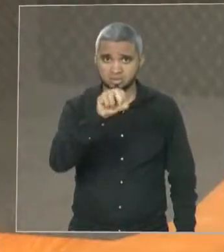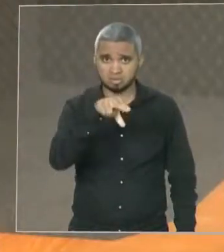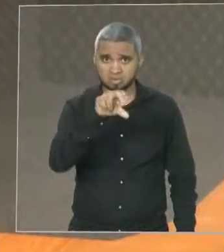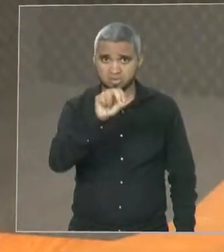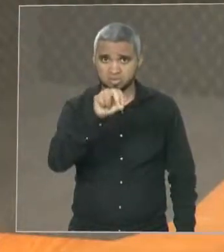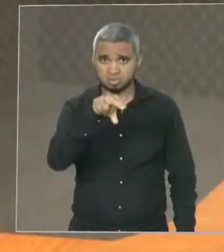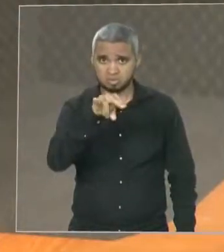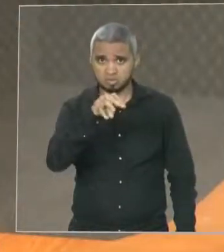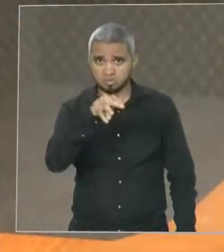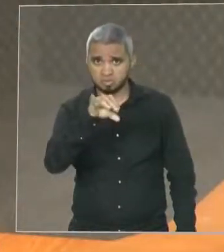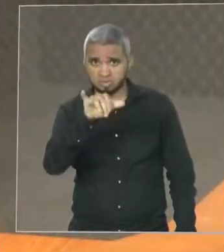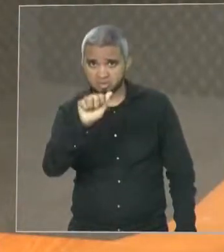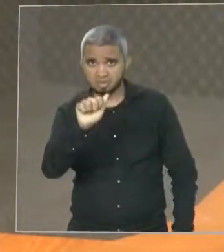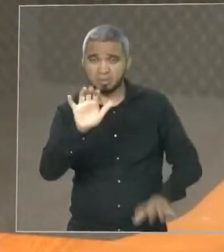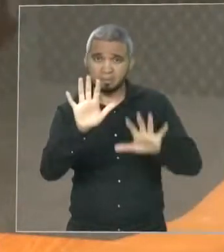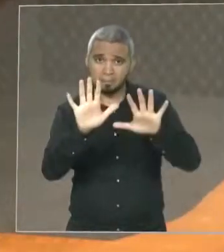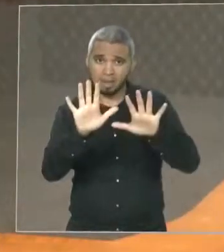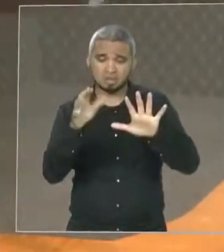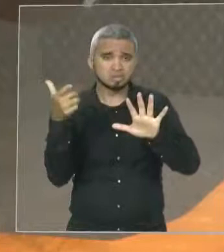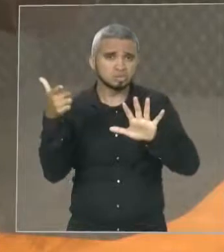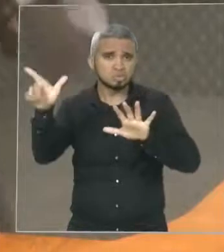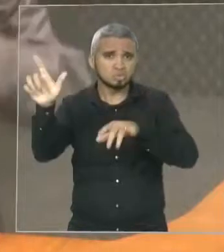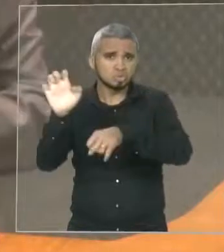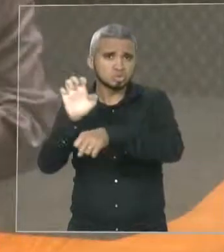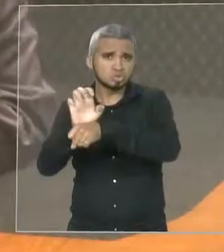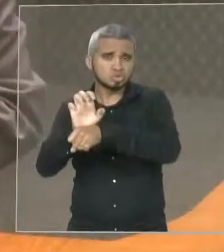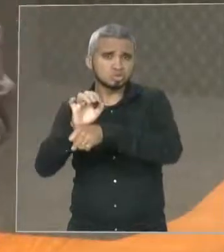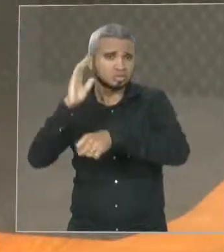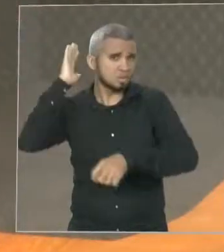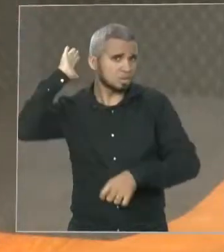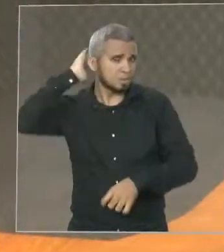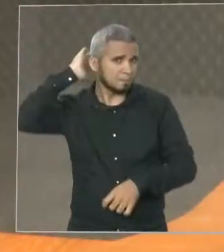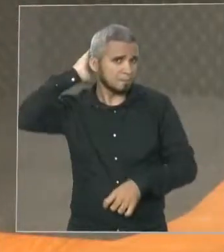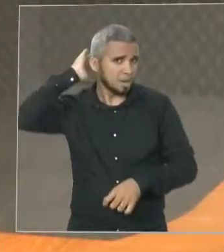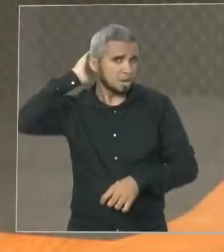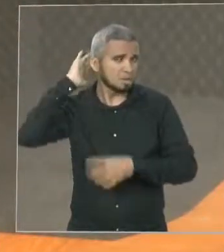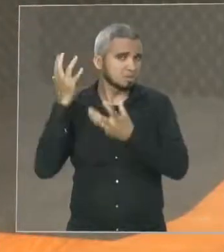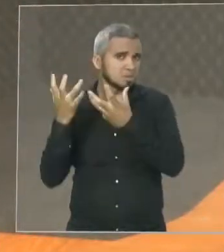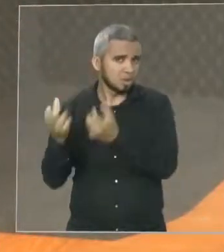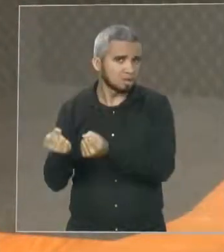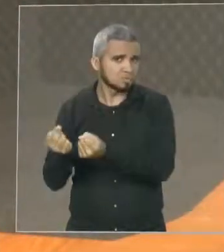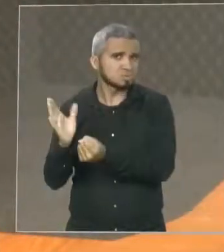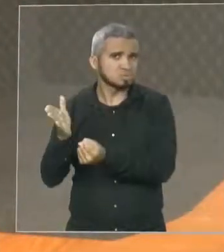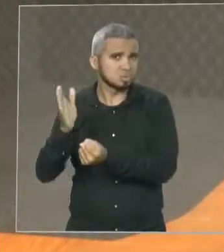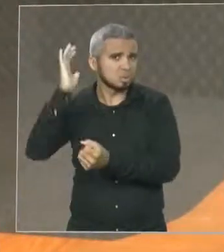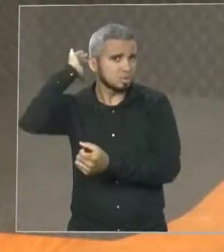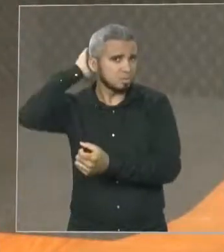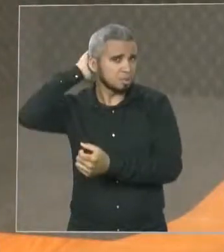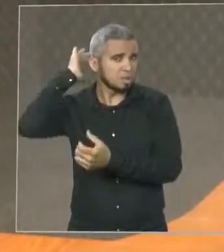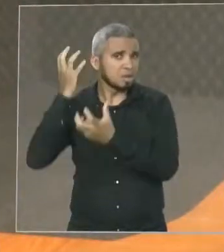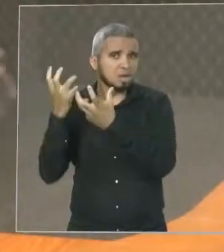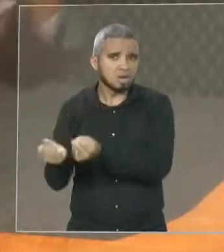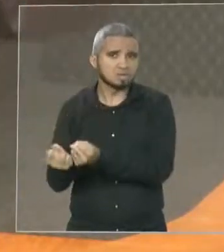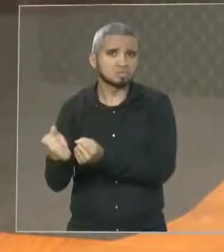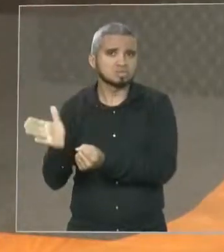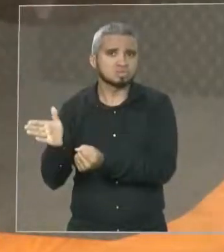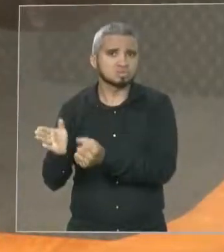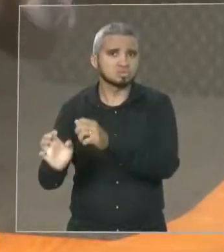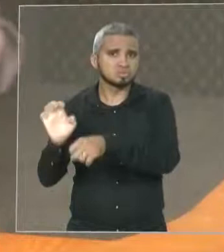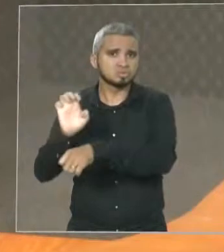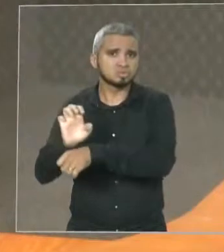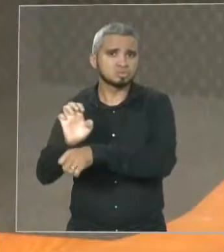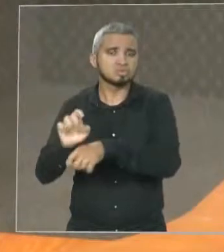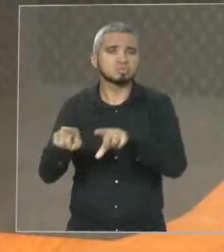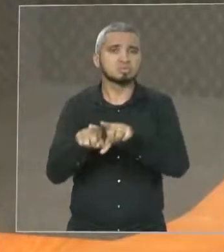adotarem essa política, o nosso vizinho Pará adotou a política de bonificação. O vizinho